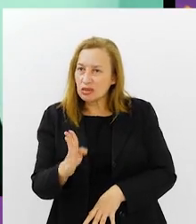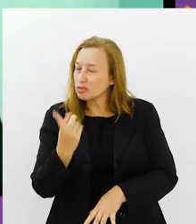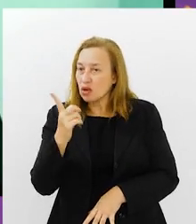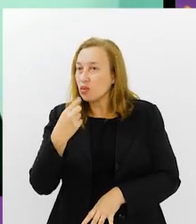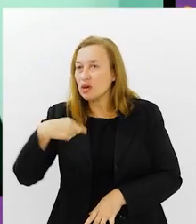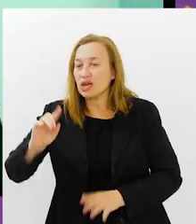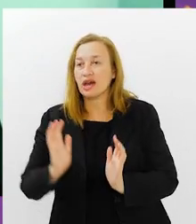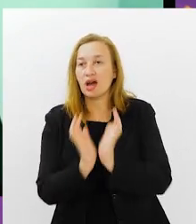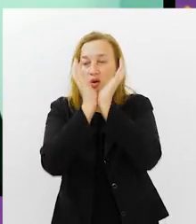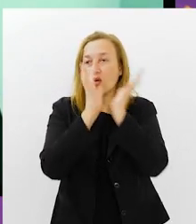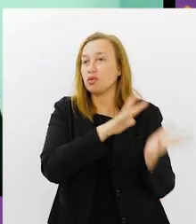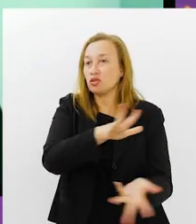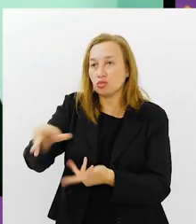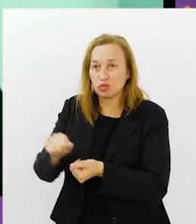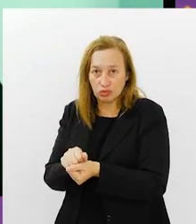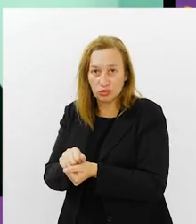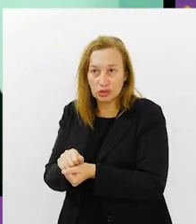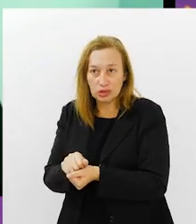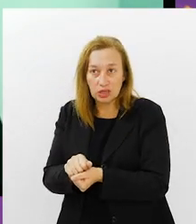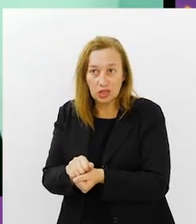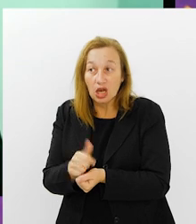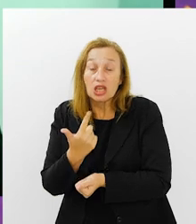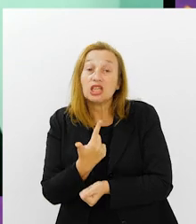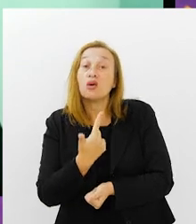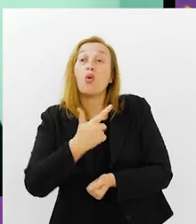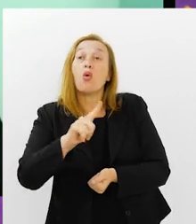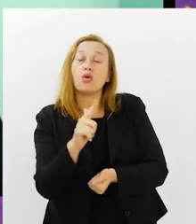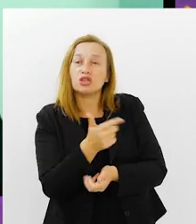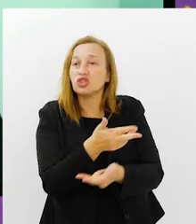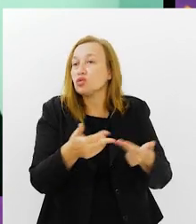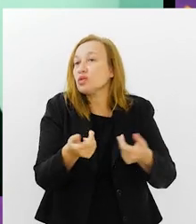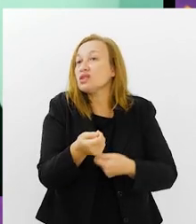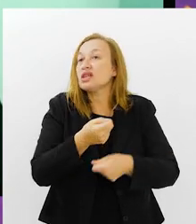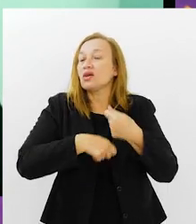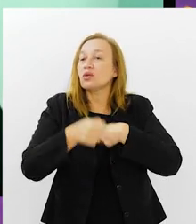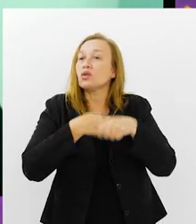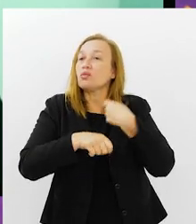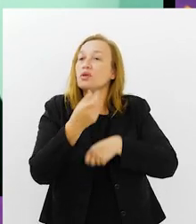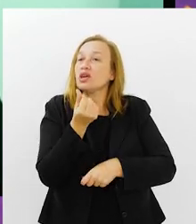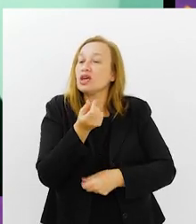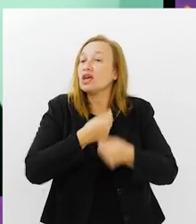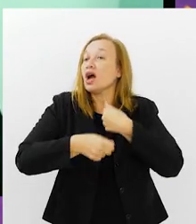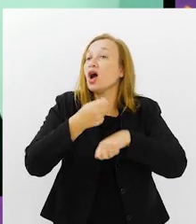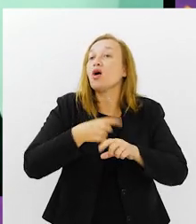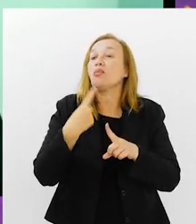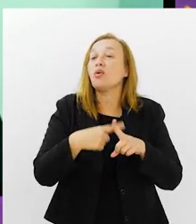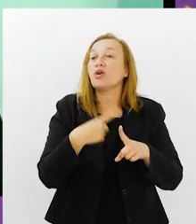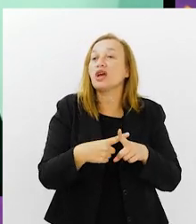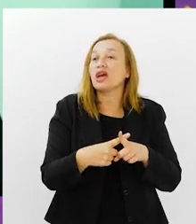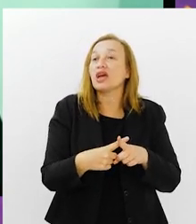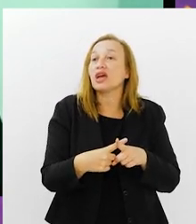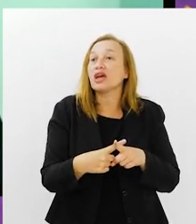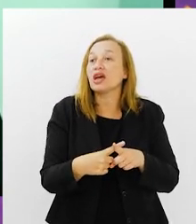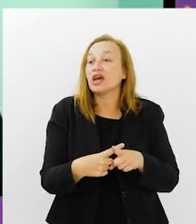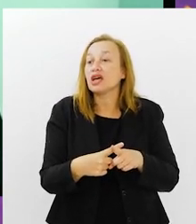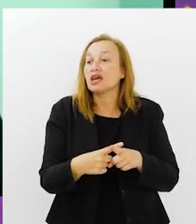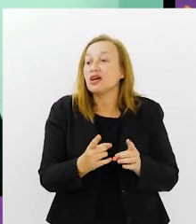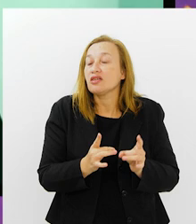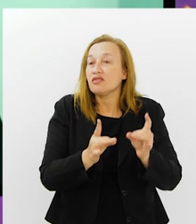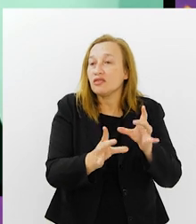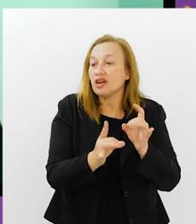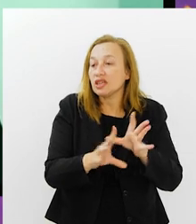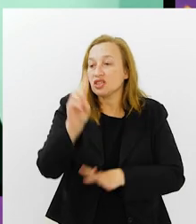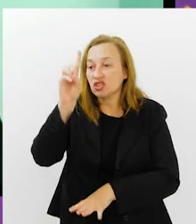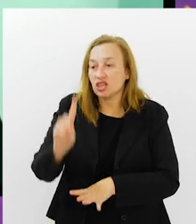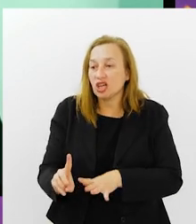o Brasil também não for. Porque a só fala no futebol, no time. Mas tem outros aspectos econômicos. Porque tem a venda